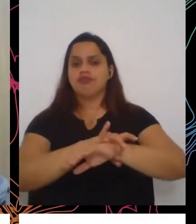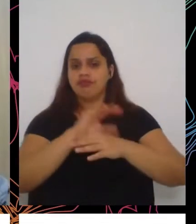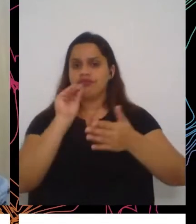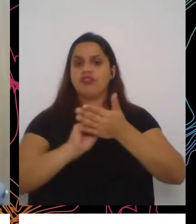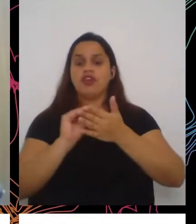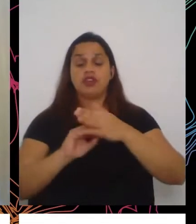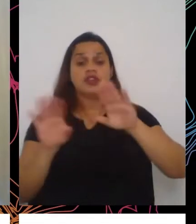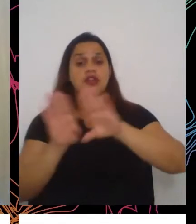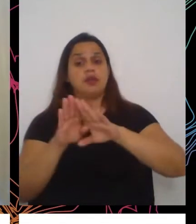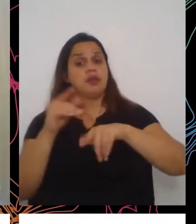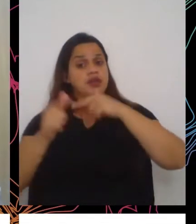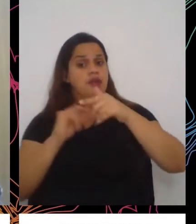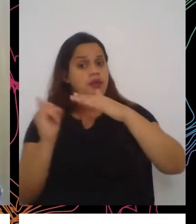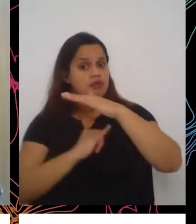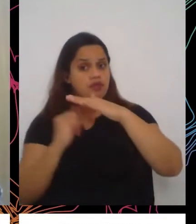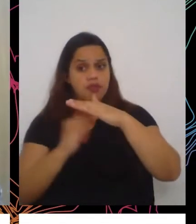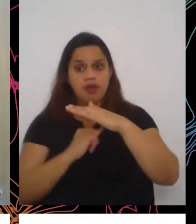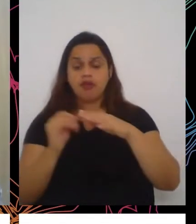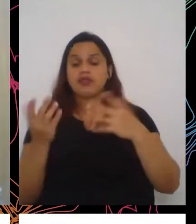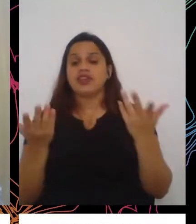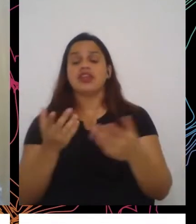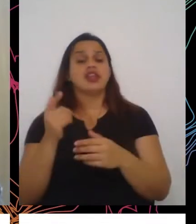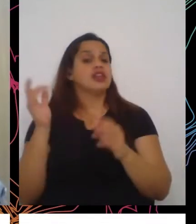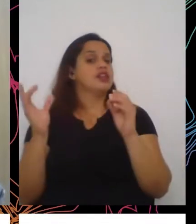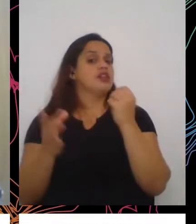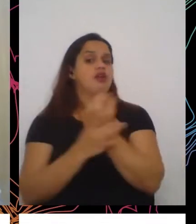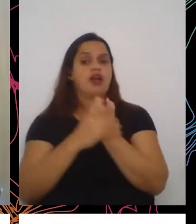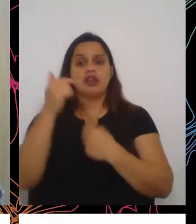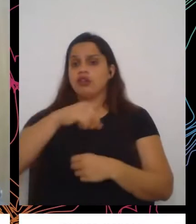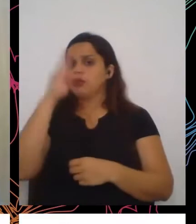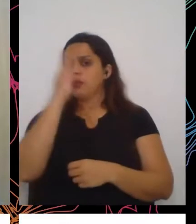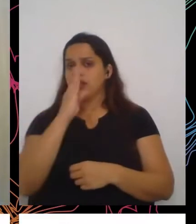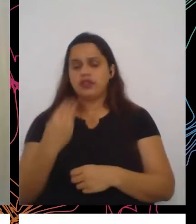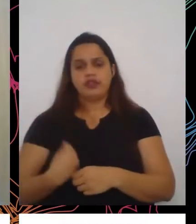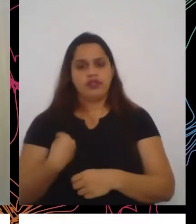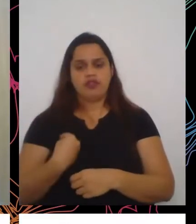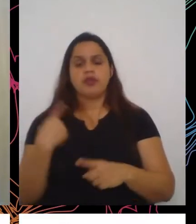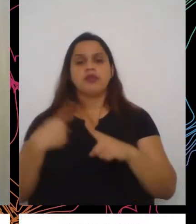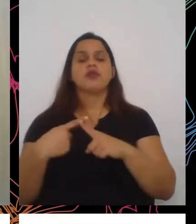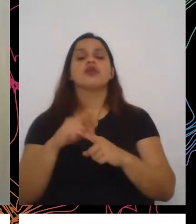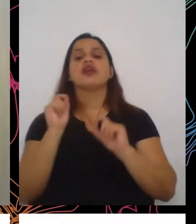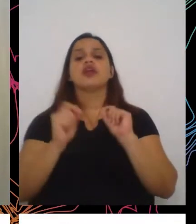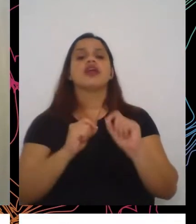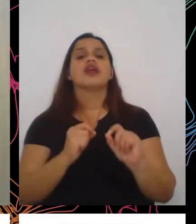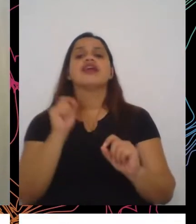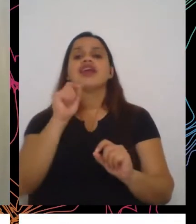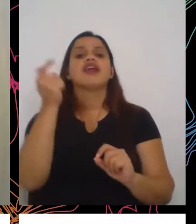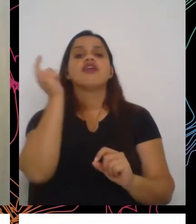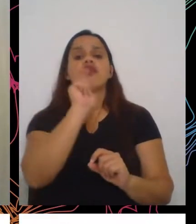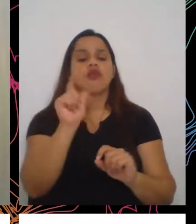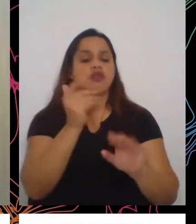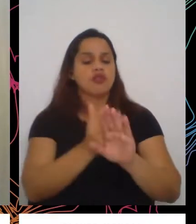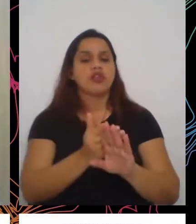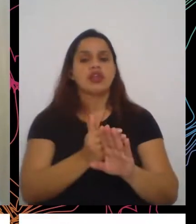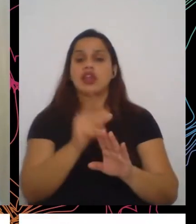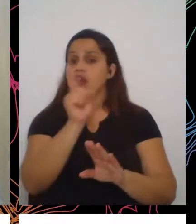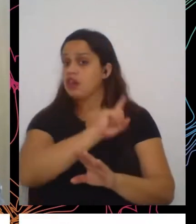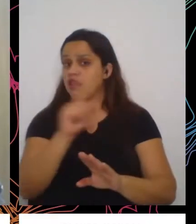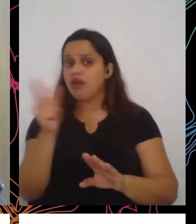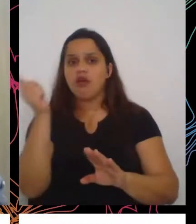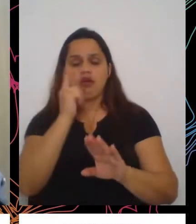não garante, e isso vivemos no Brasil, quem é que não conseguiu manter o distanciamento social, quem é que não conseguiu manter